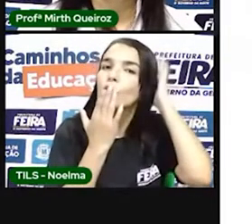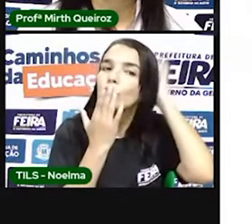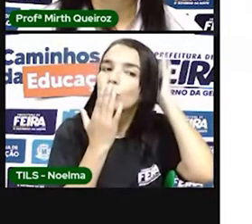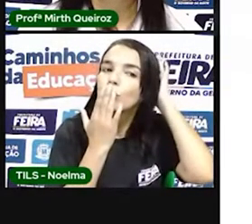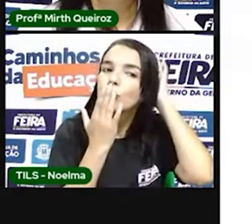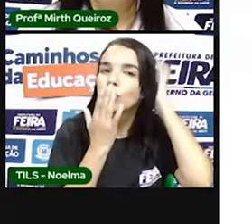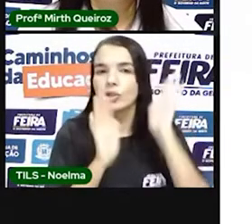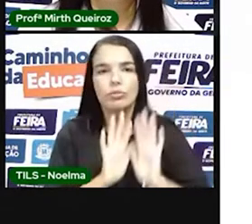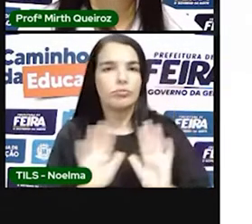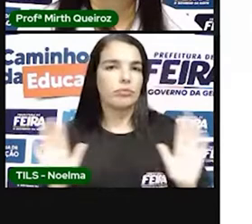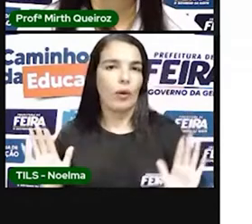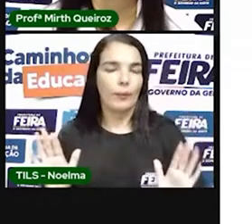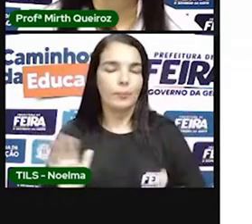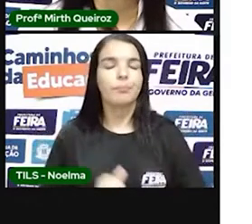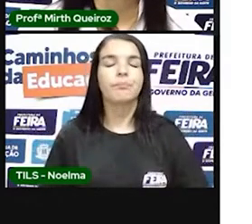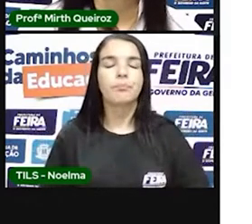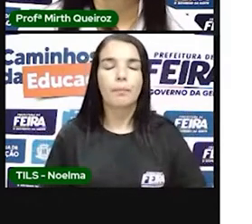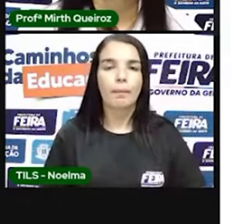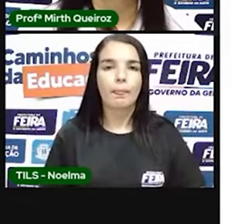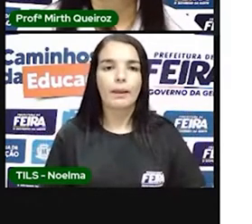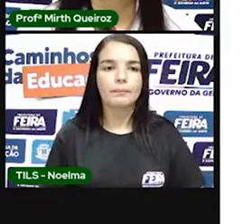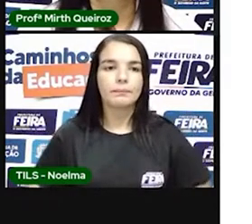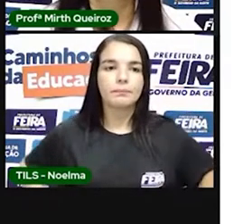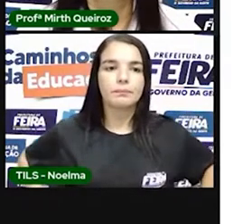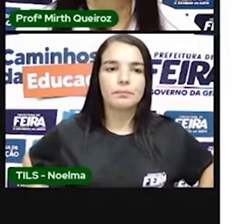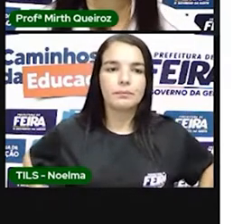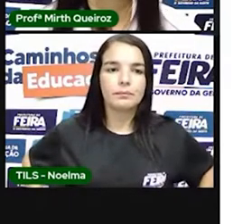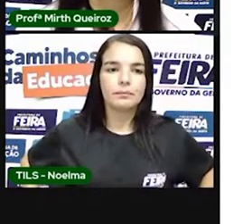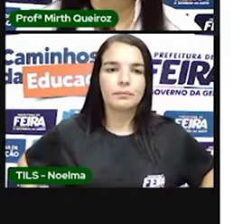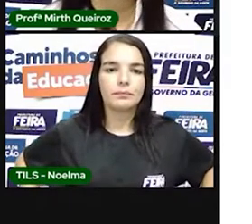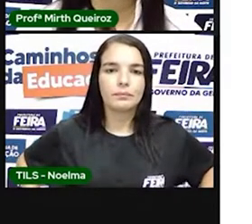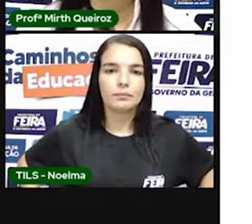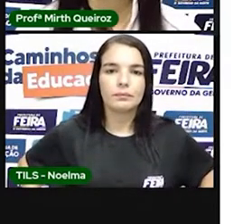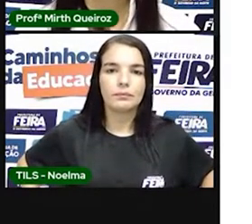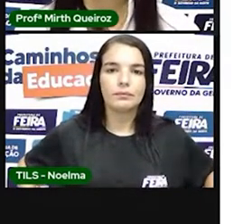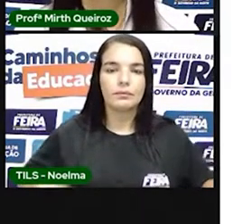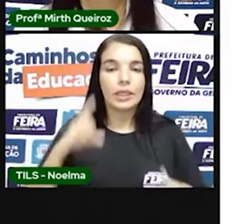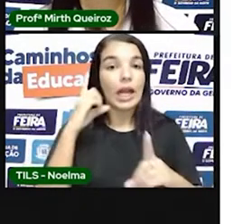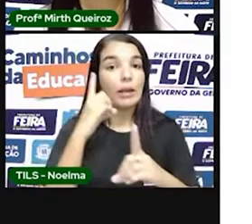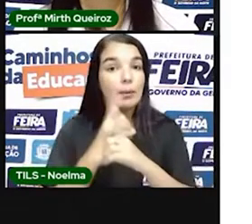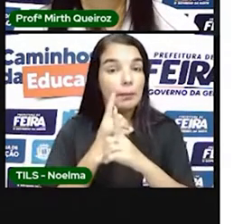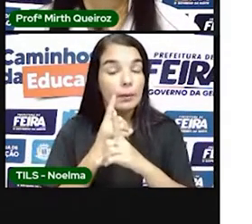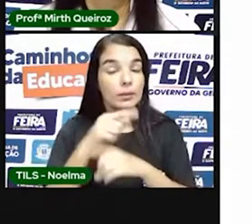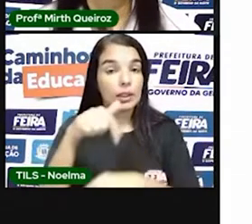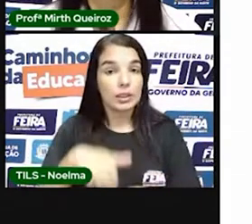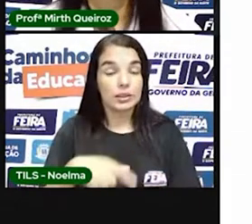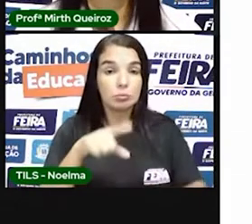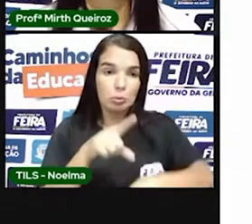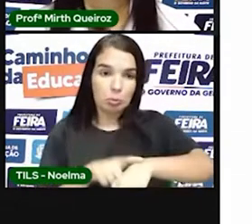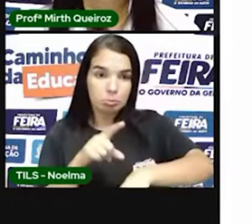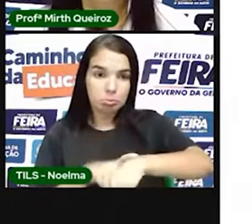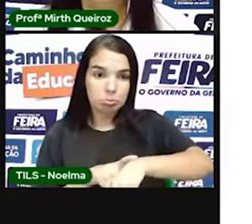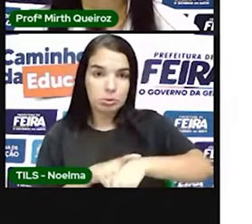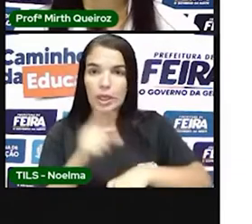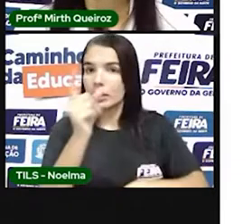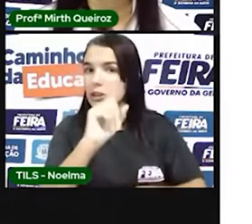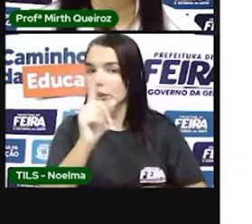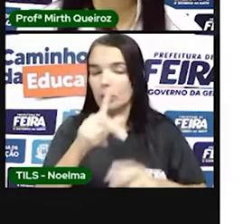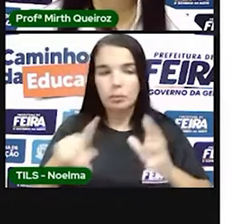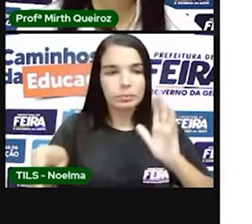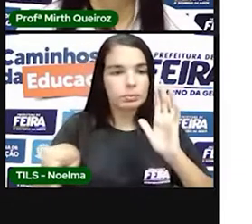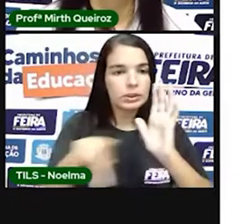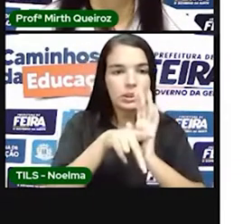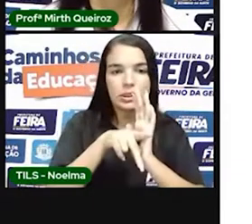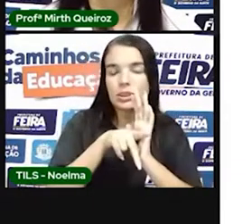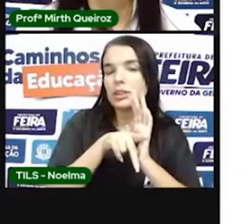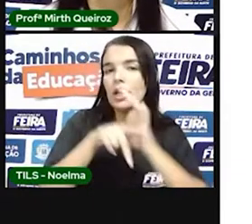eles obtivessem o maior lucro. Então, no momento que eles encontraram o Brasil, eles não colonizaram e eles